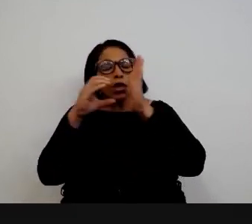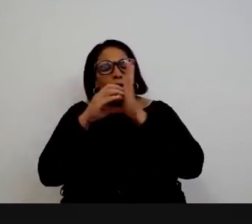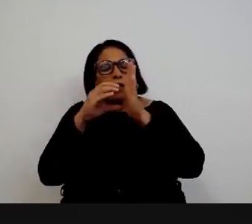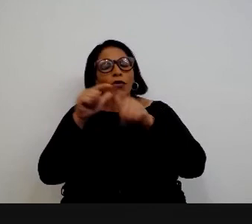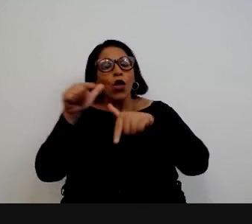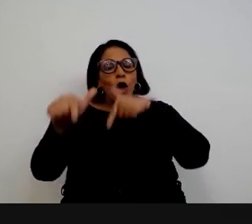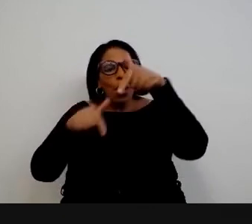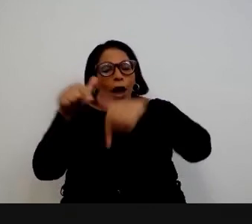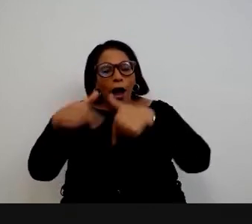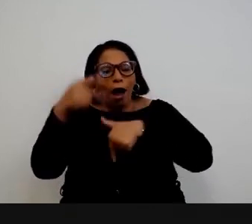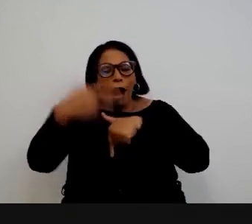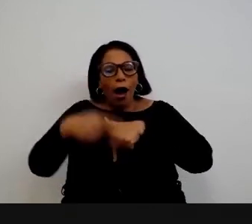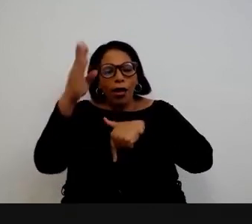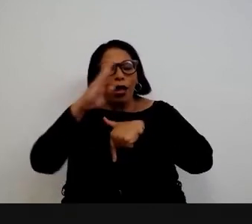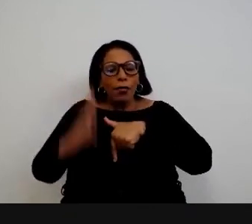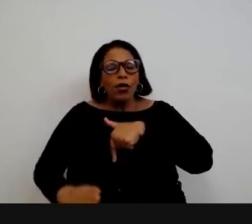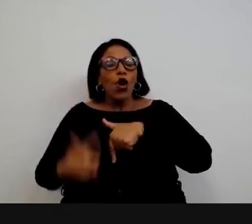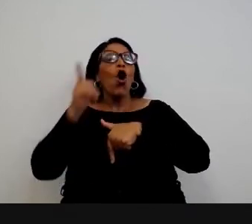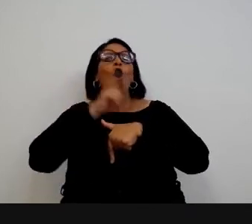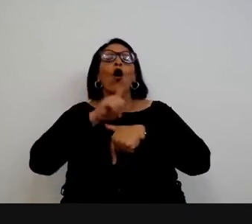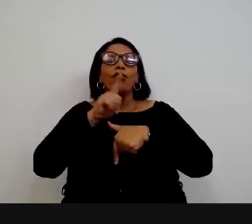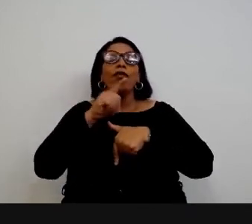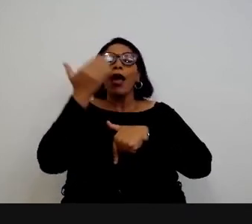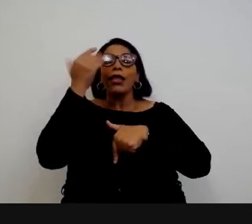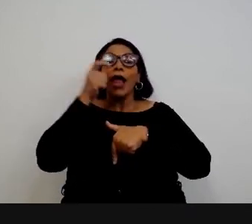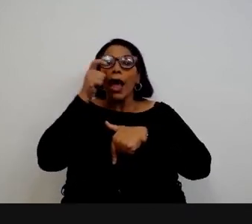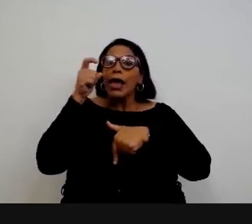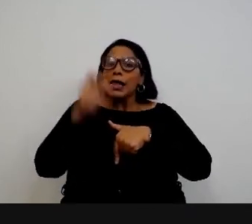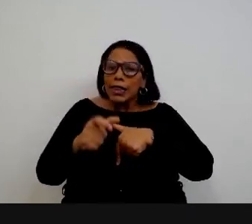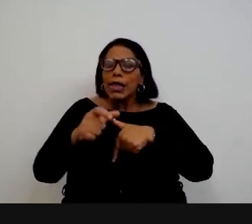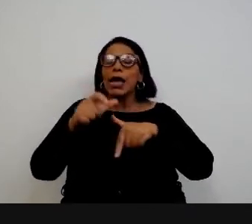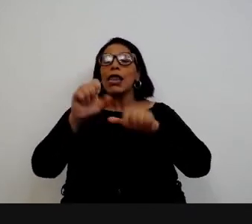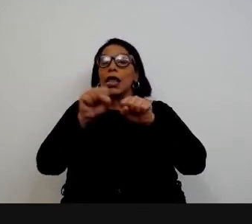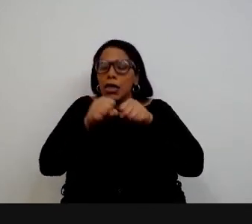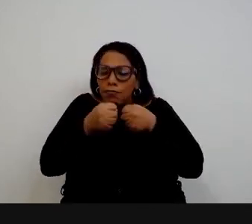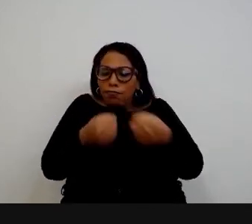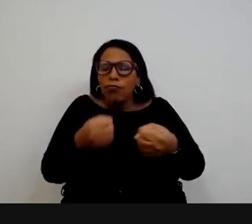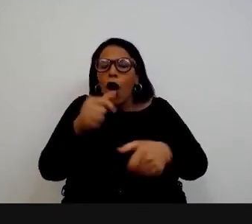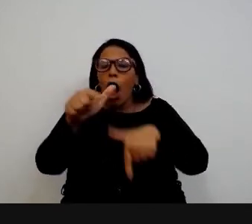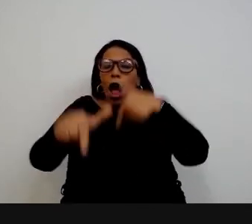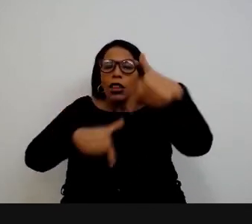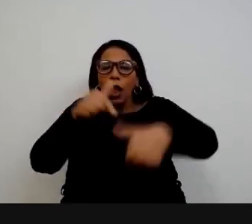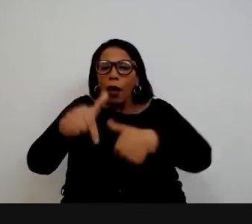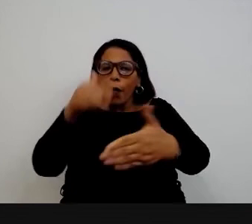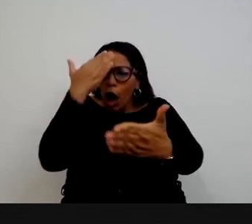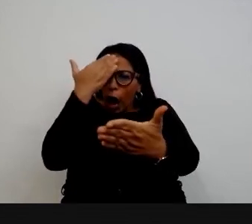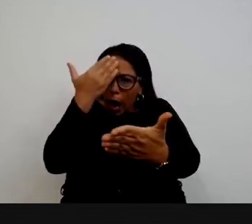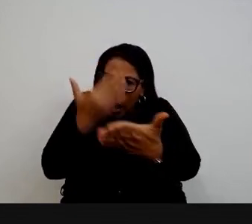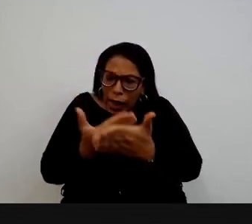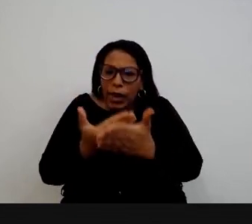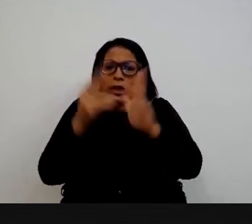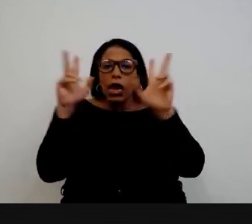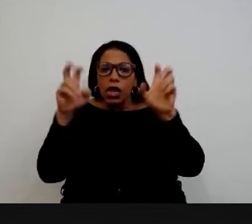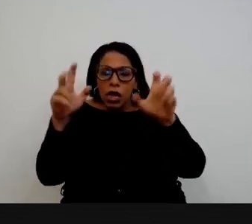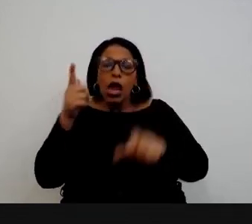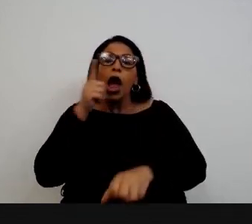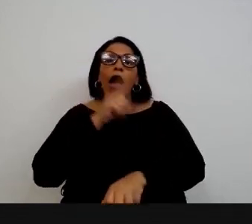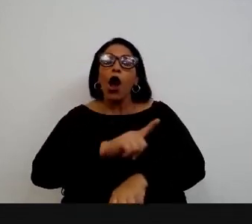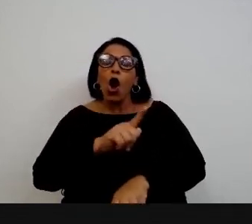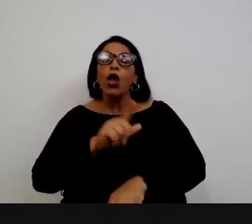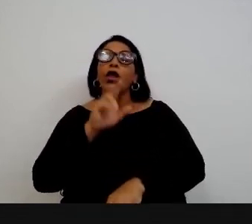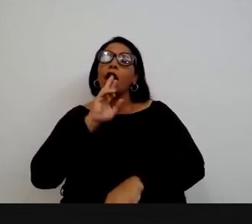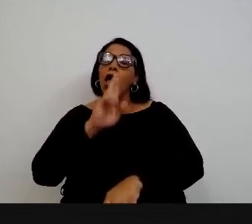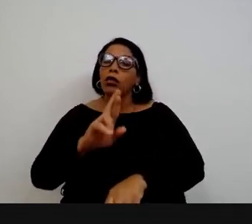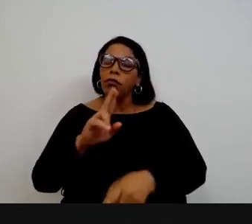públicos brasileiros é mais do que um alinhamento político é um alinhamento dos servidores e aí quando eles acreditam juntos numa pauta eles conseguem fazer